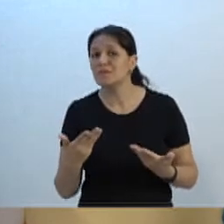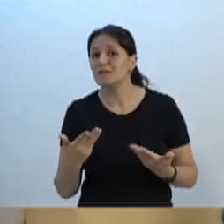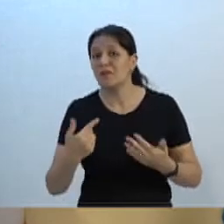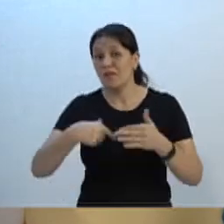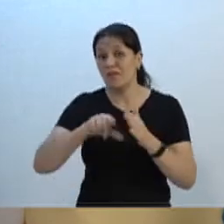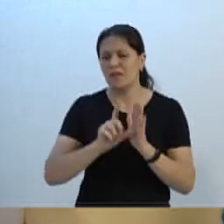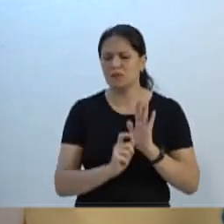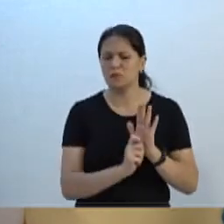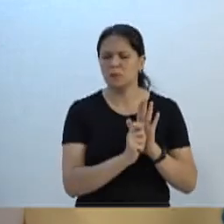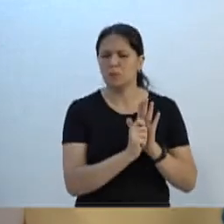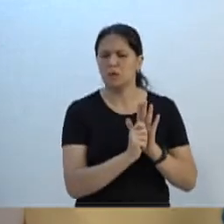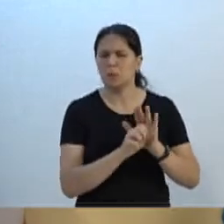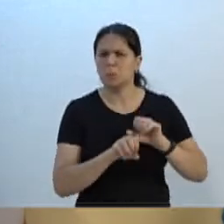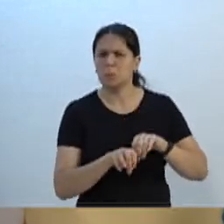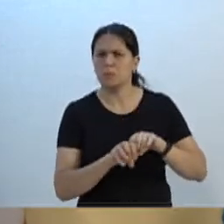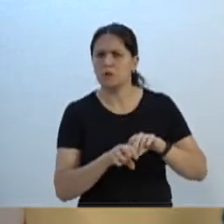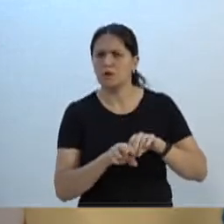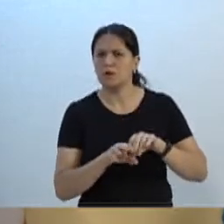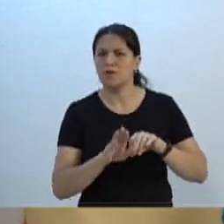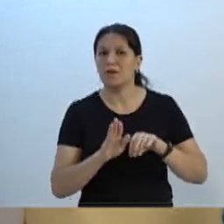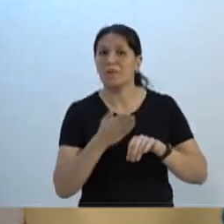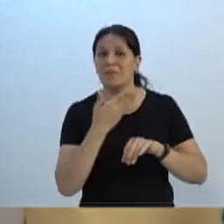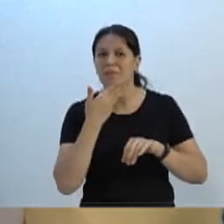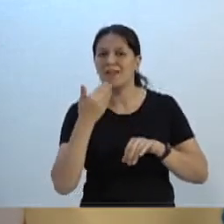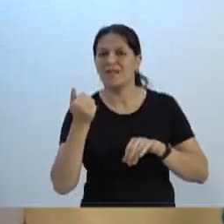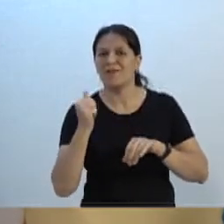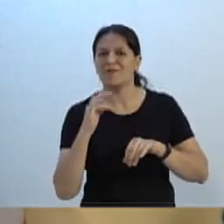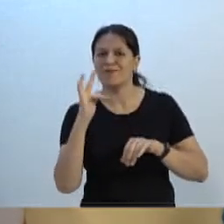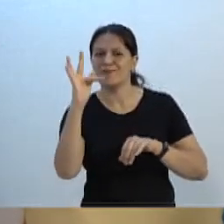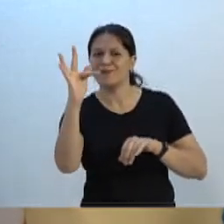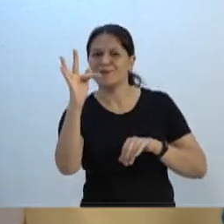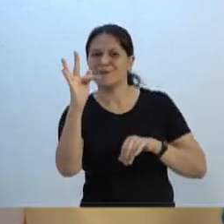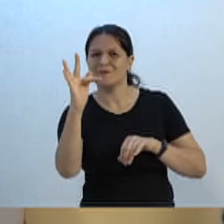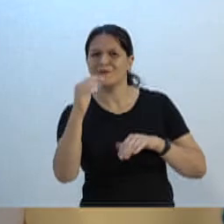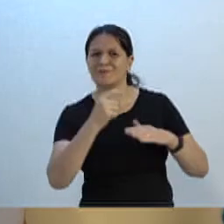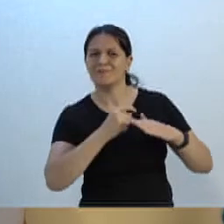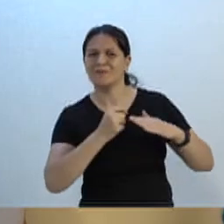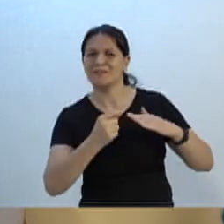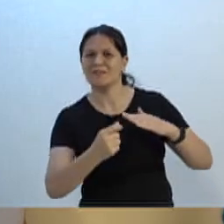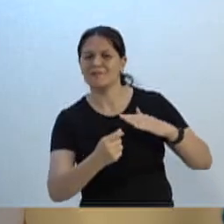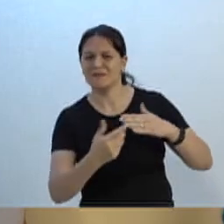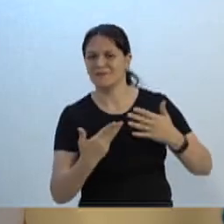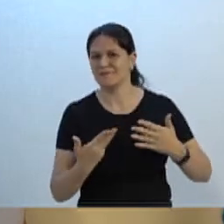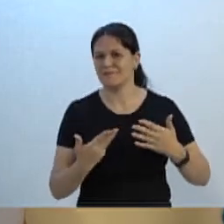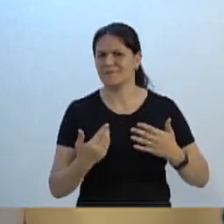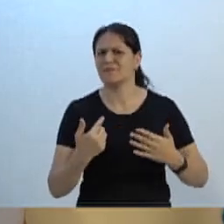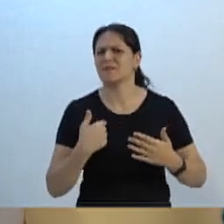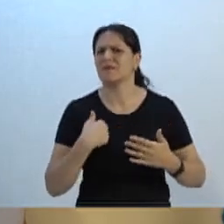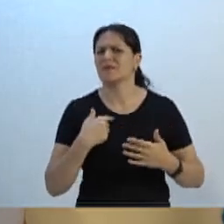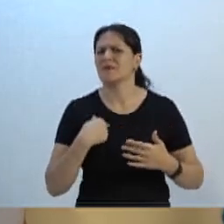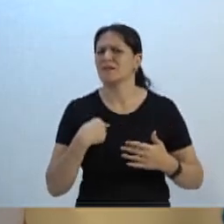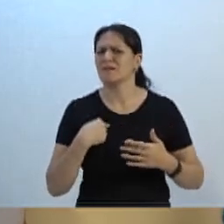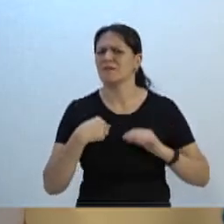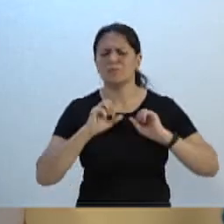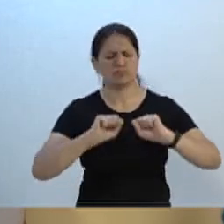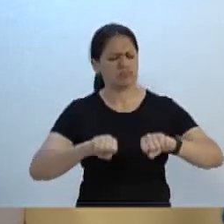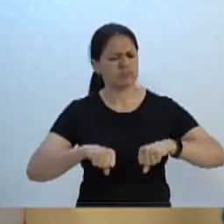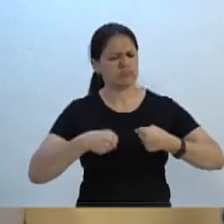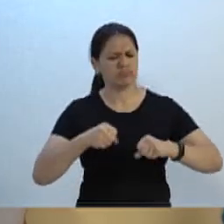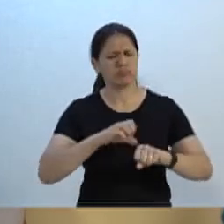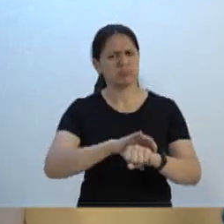logrem benefício. Eu tenho sido um defensor ferrenho aqui